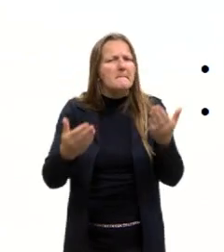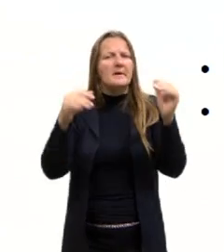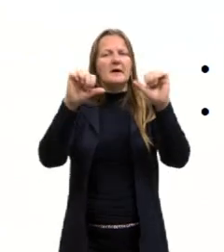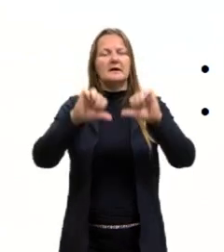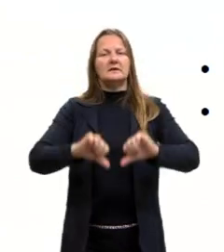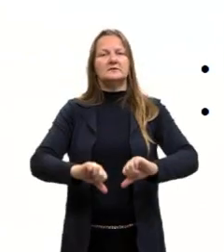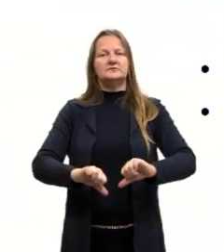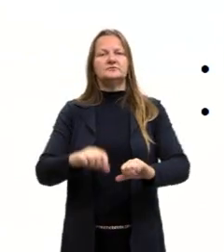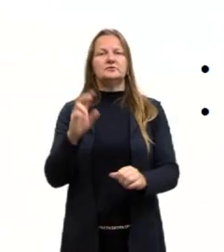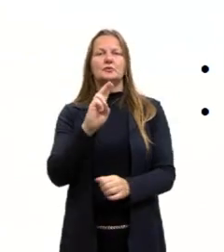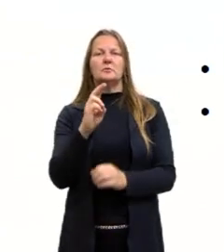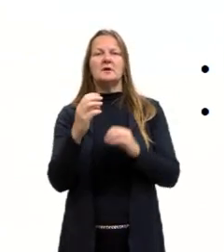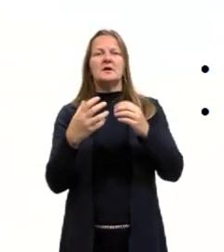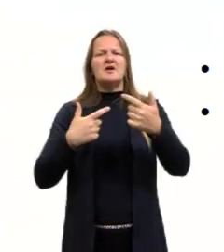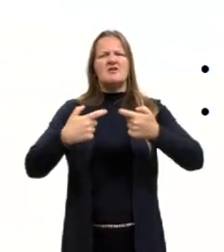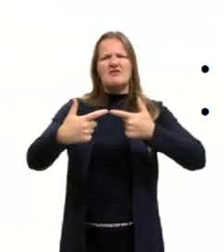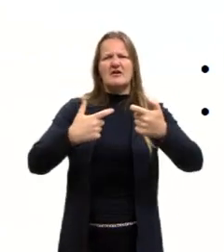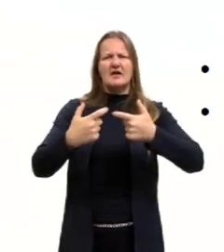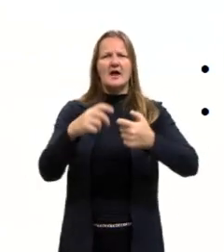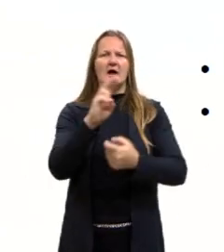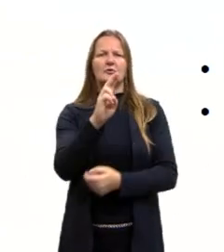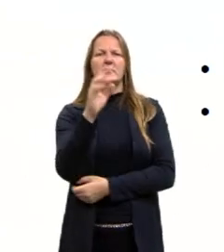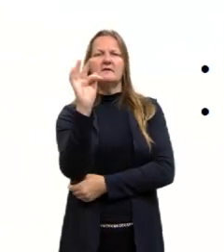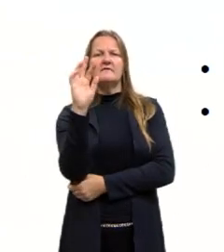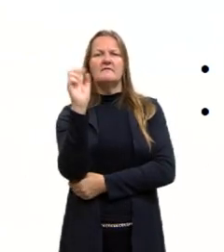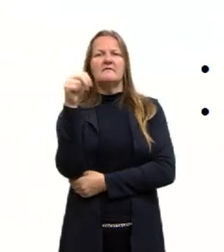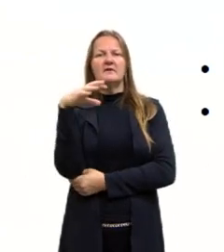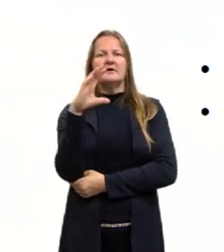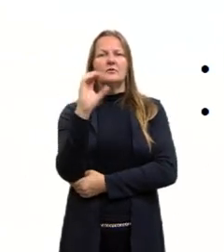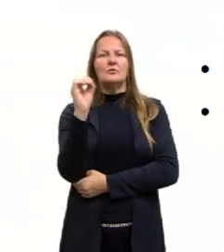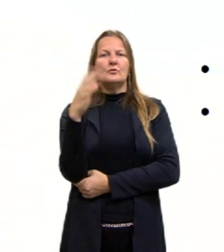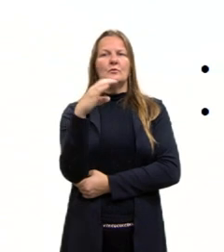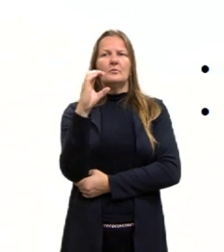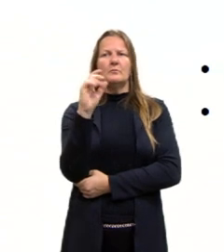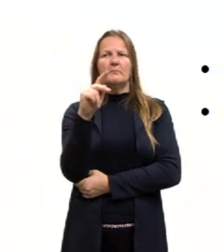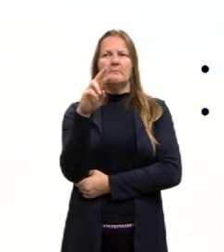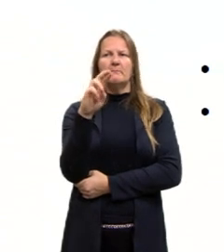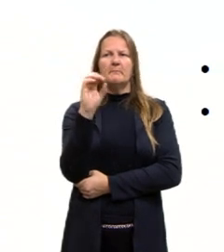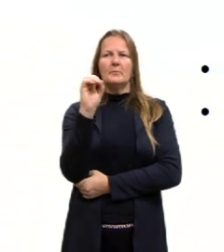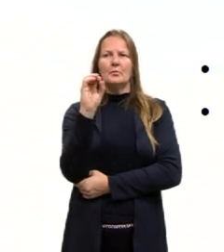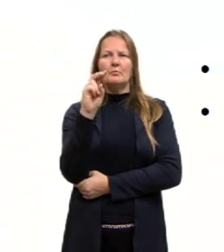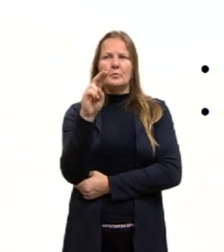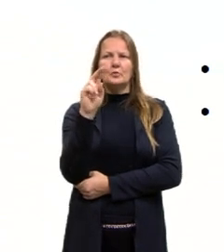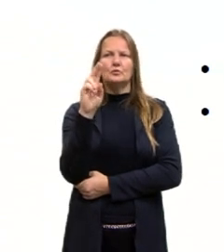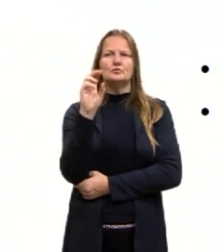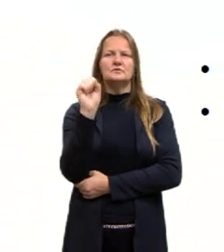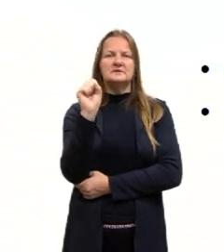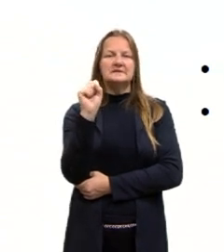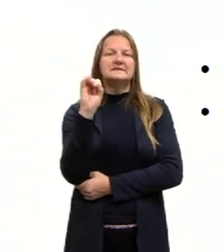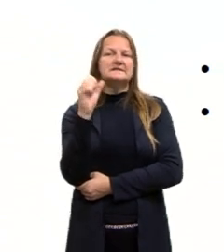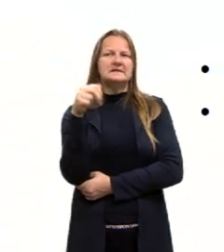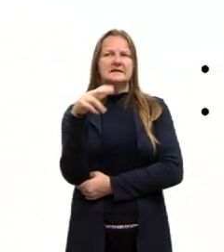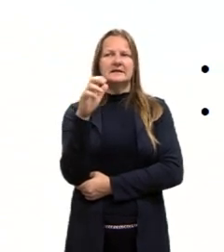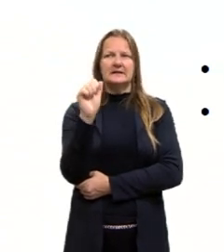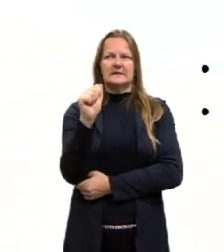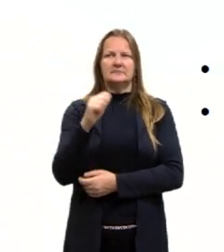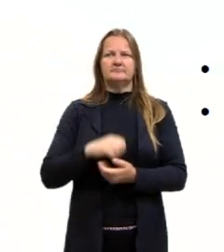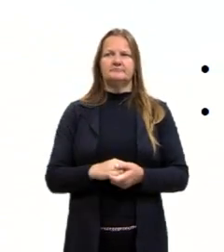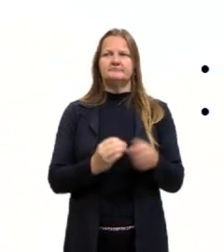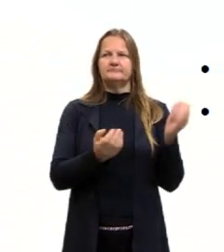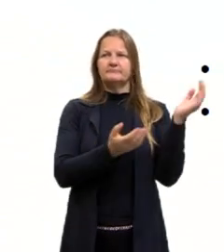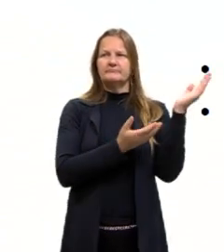Franco-Prussiana. Ele vai ser preso durante essa guerra. A gente vai falar um pouquinho mais dela quando a gente fala da unificação alemã.